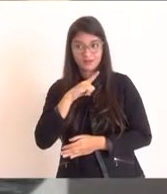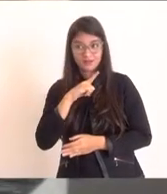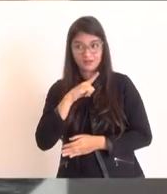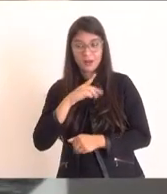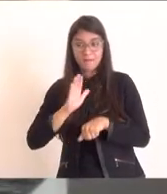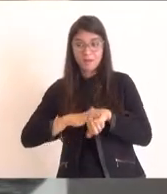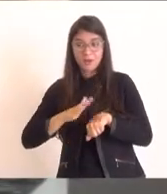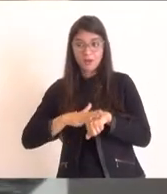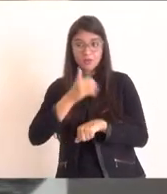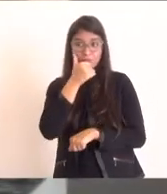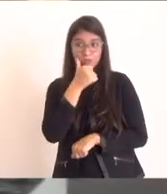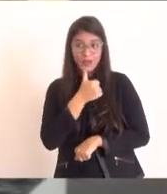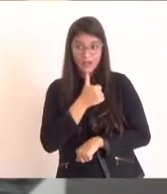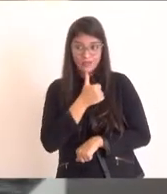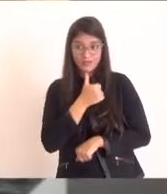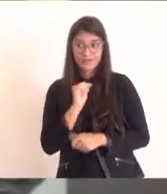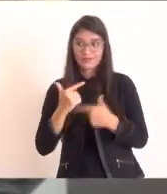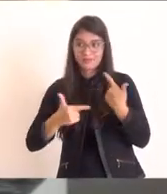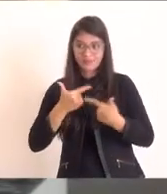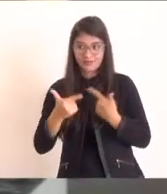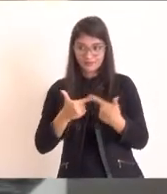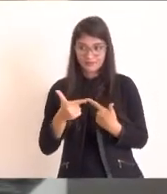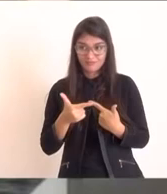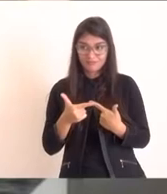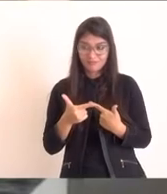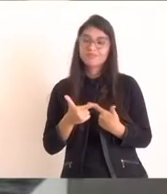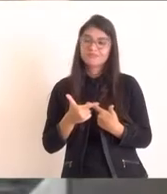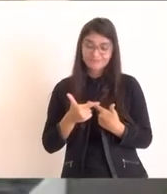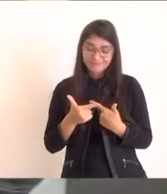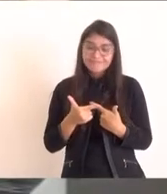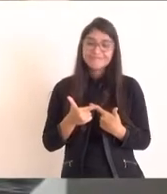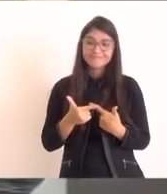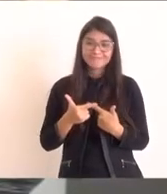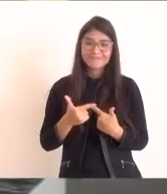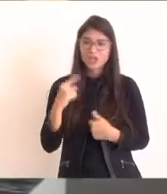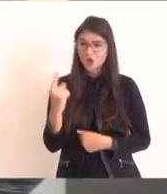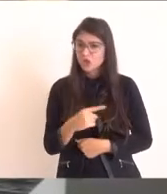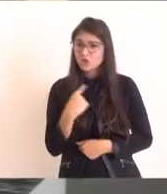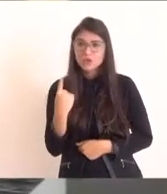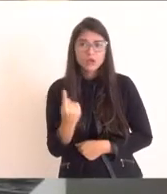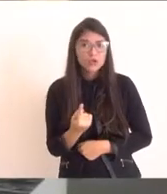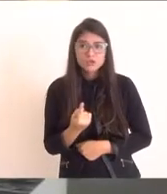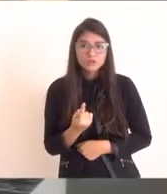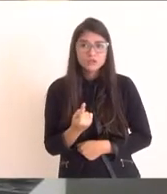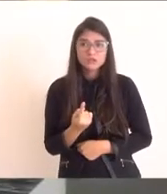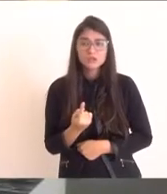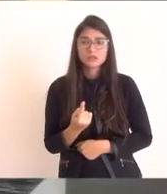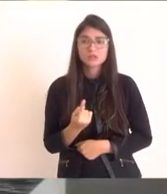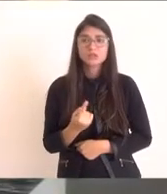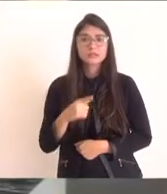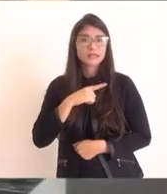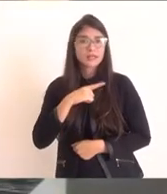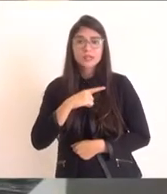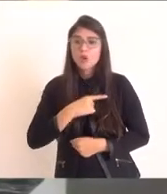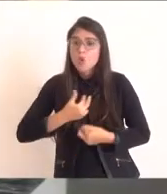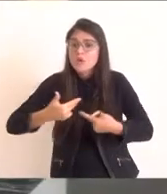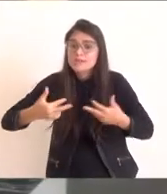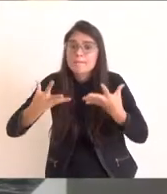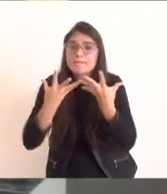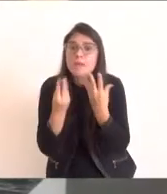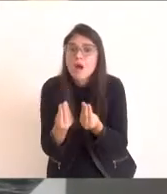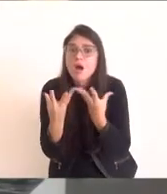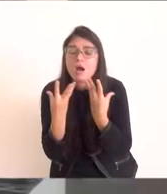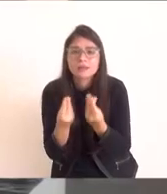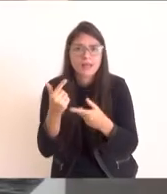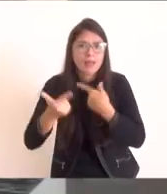feminina. Então, gente tem uma quantidade de demandas muito grande.